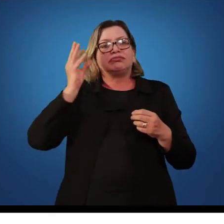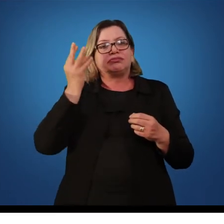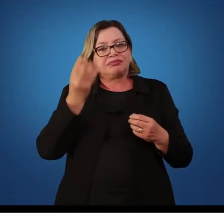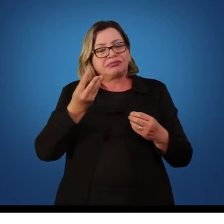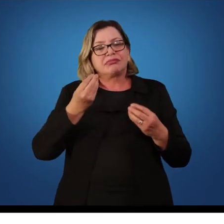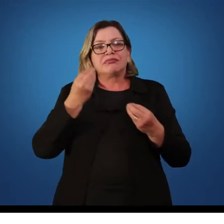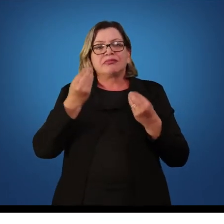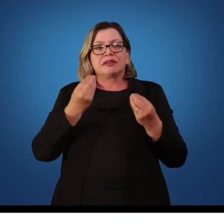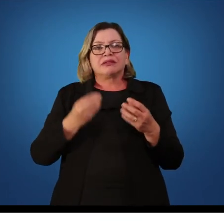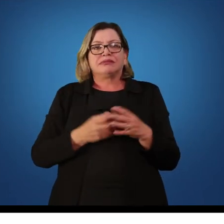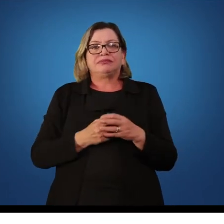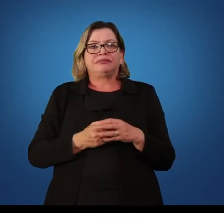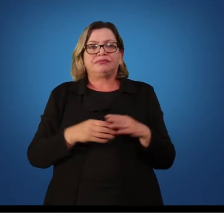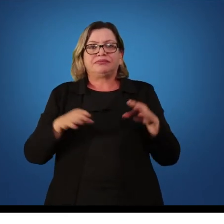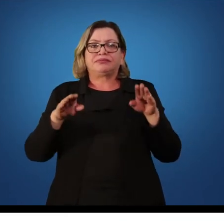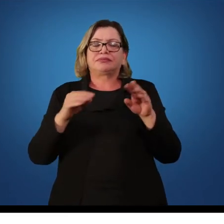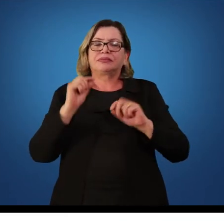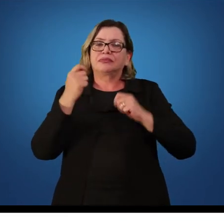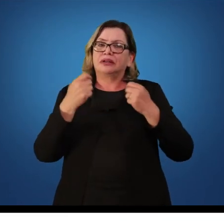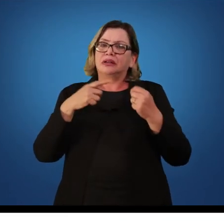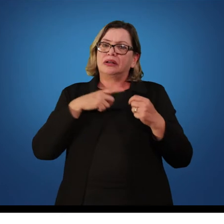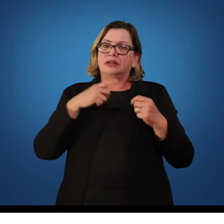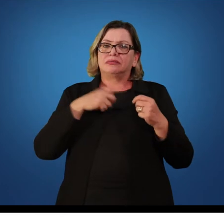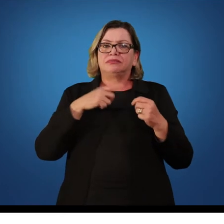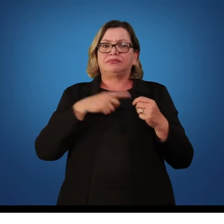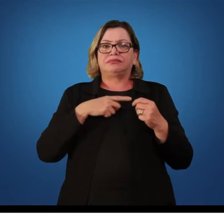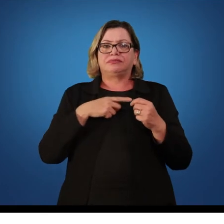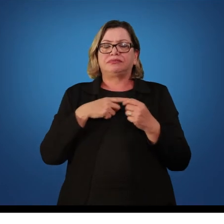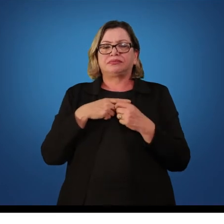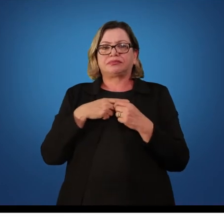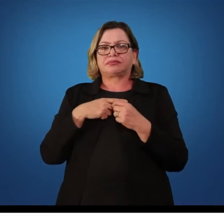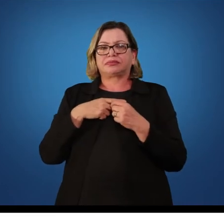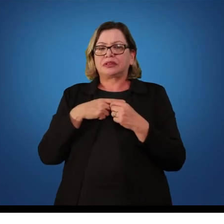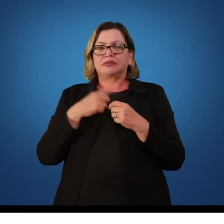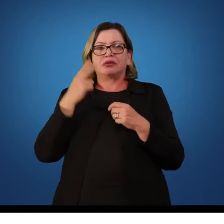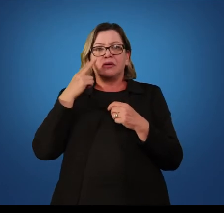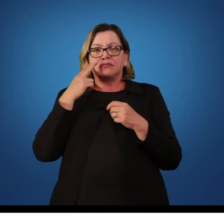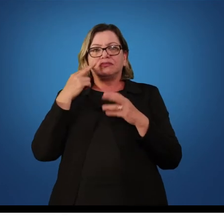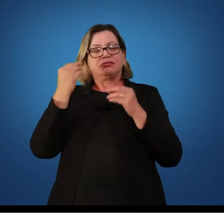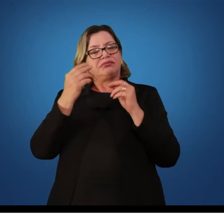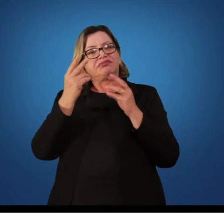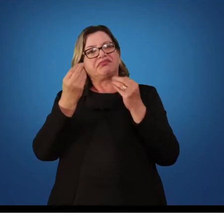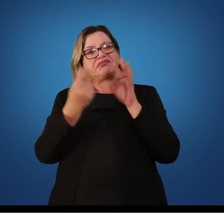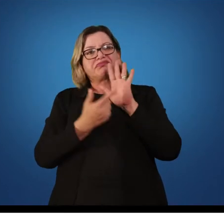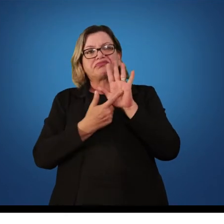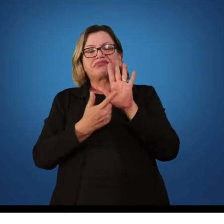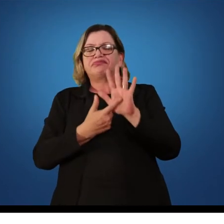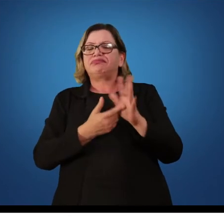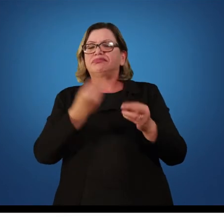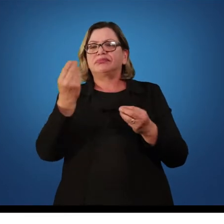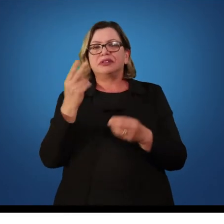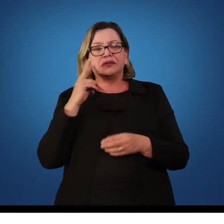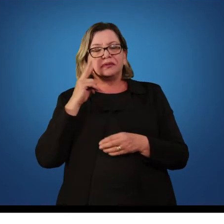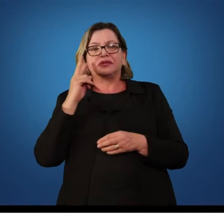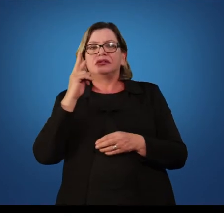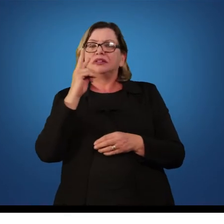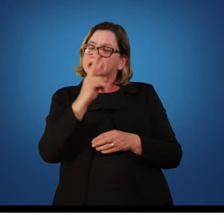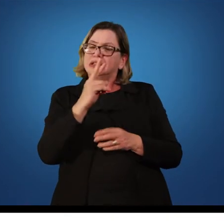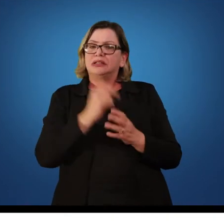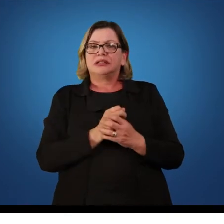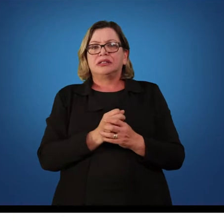execução da tarefa. Então, eu tenho aqui uma ilustração que diz que